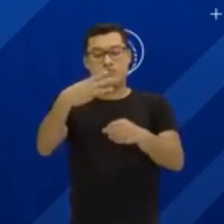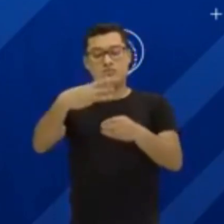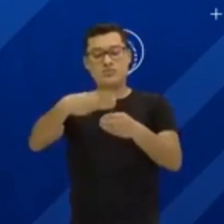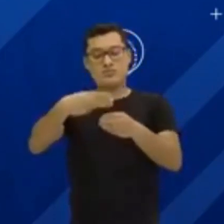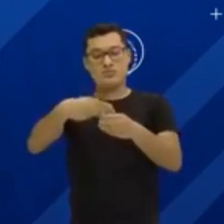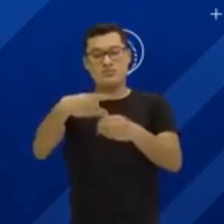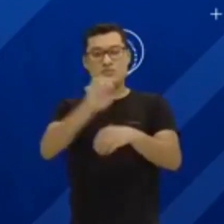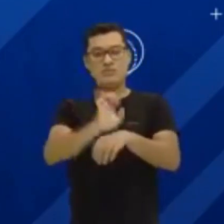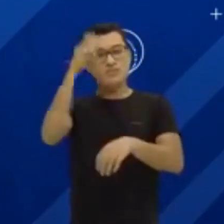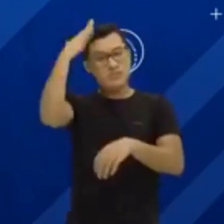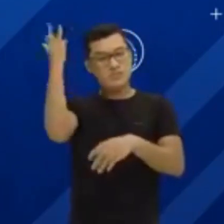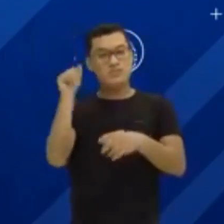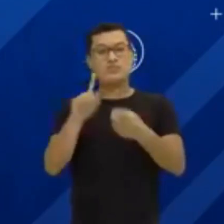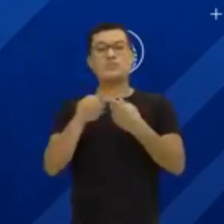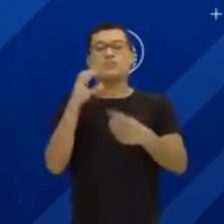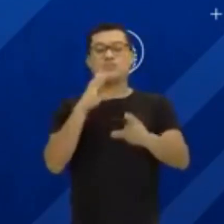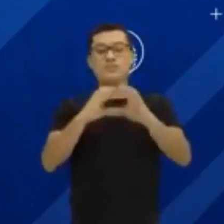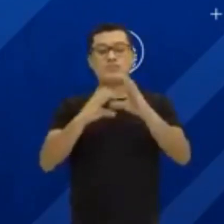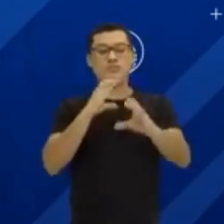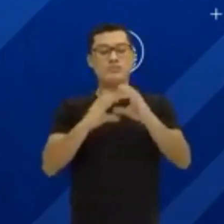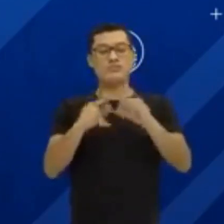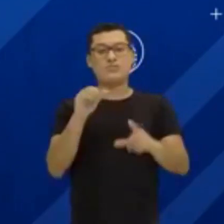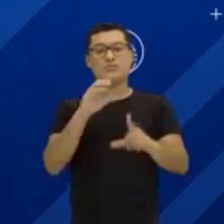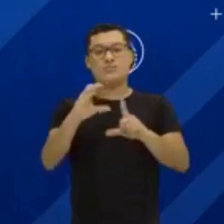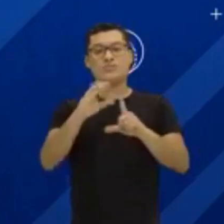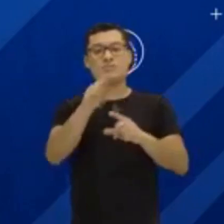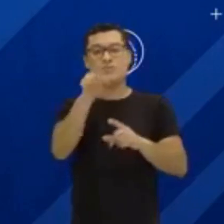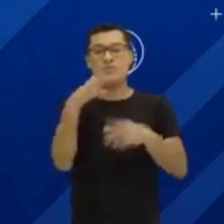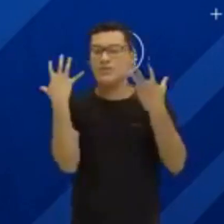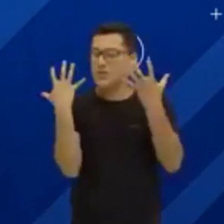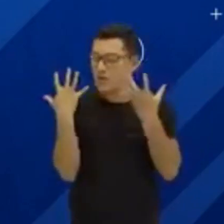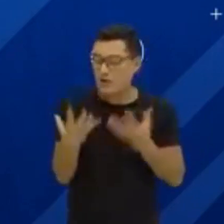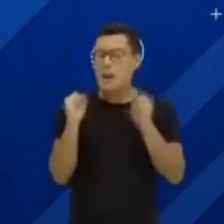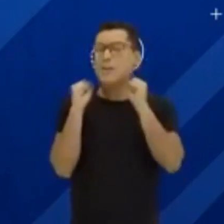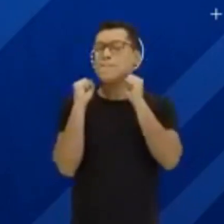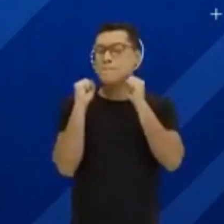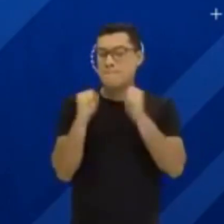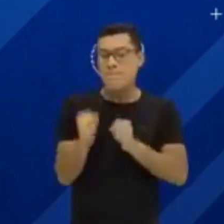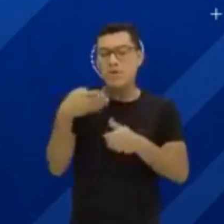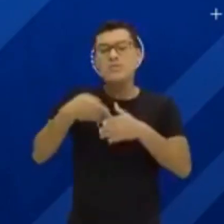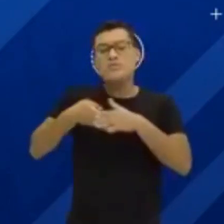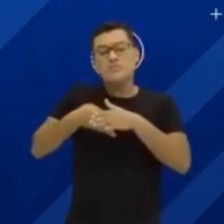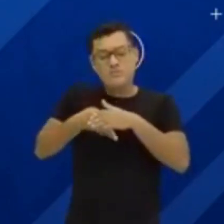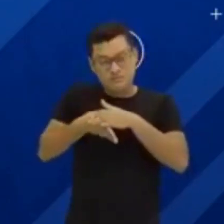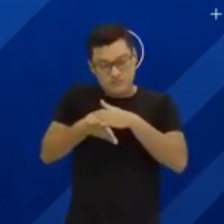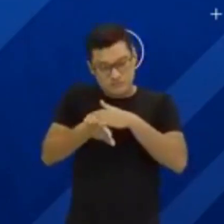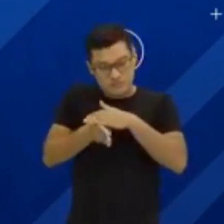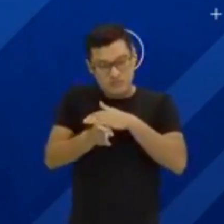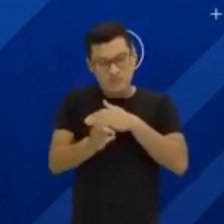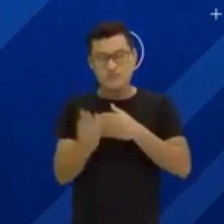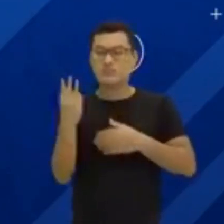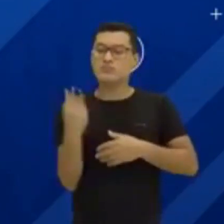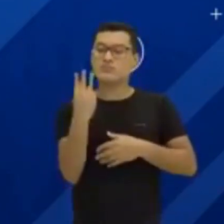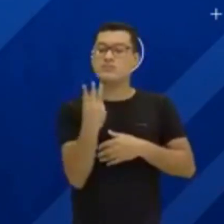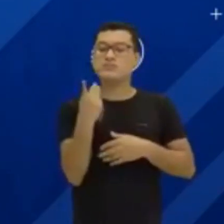pela Rede Cultura de Comunicação. Mas se você quiser, você pode ir lá no Portal Cultura, www